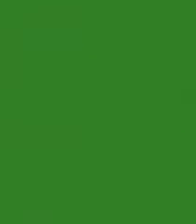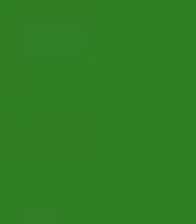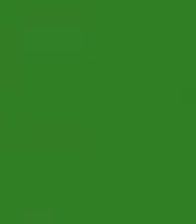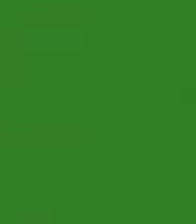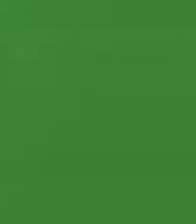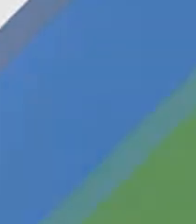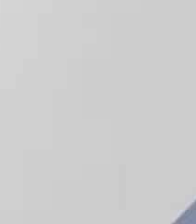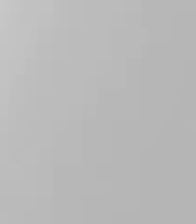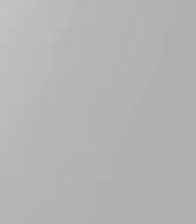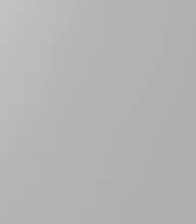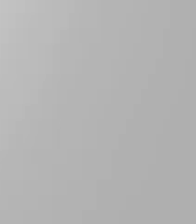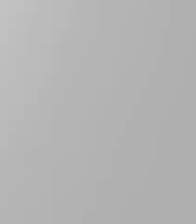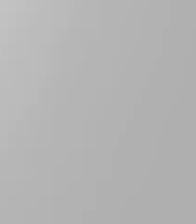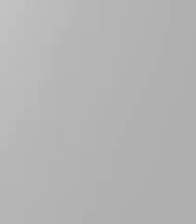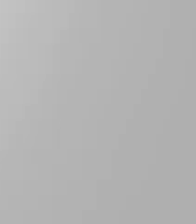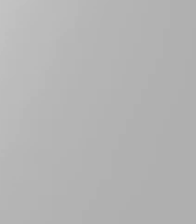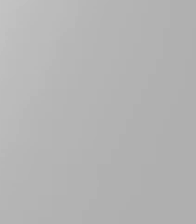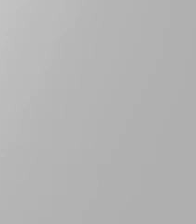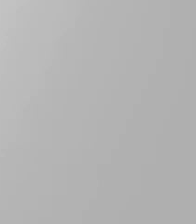Abertura